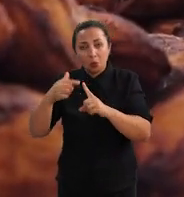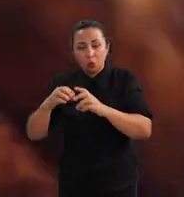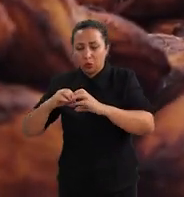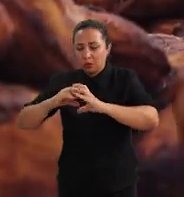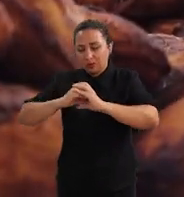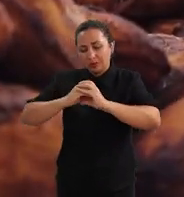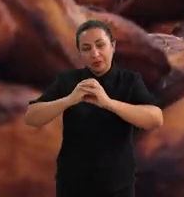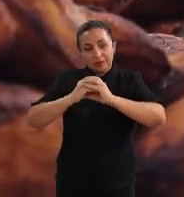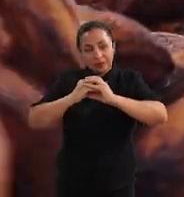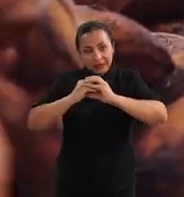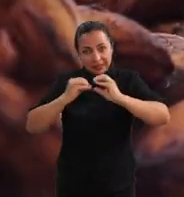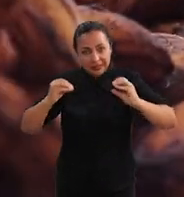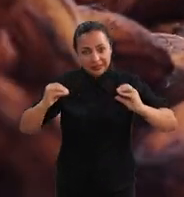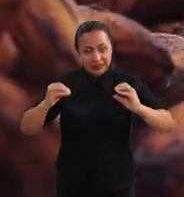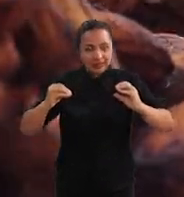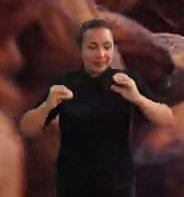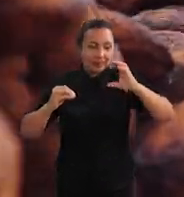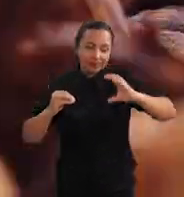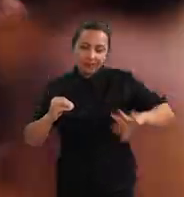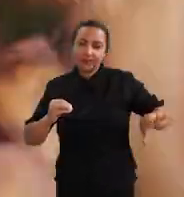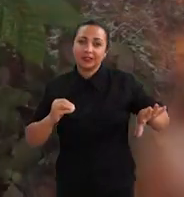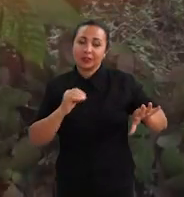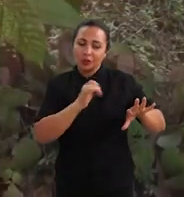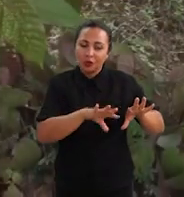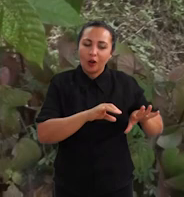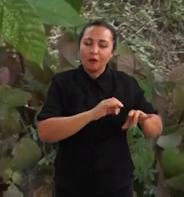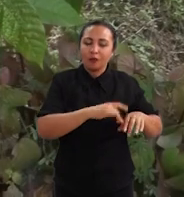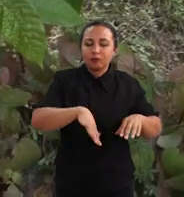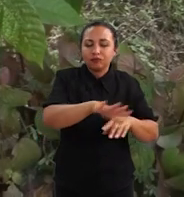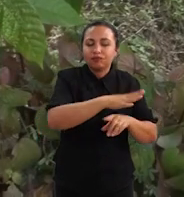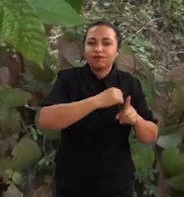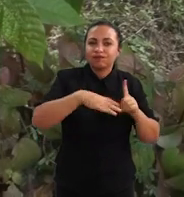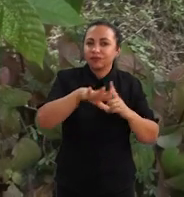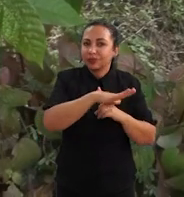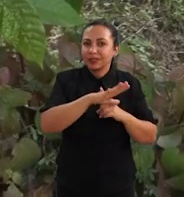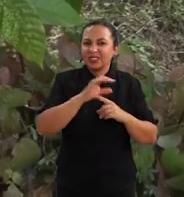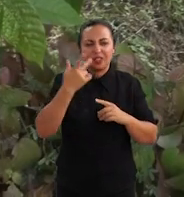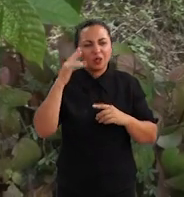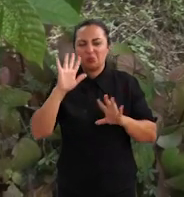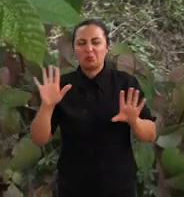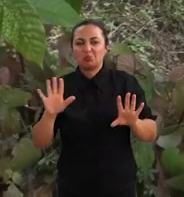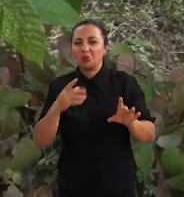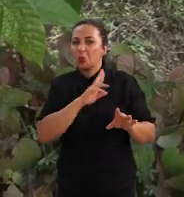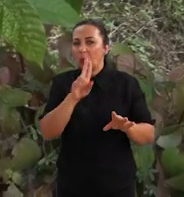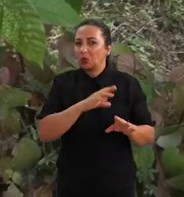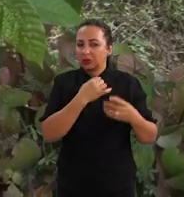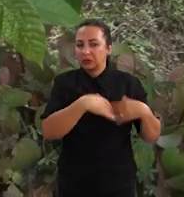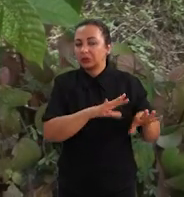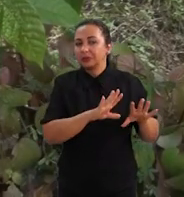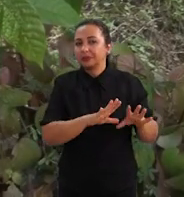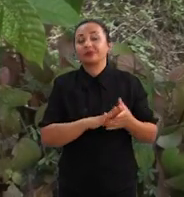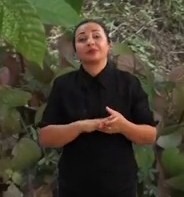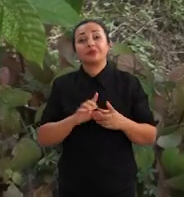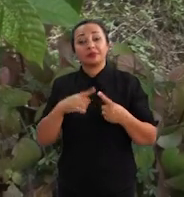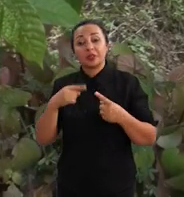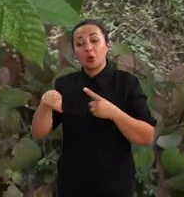casca que a gente tira da amêndoa, que é descartada no meio ambiente e normalmente não se usa. Qual é objetivo dessa pesquisa?